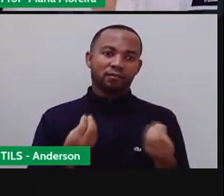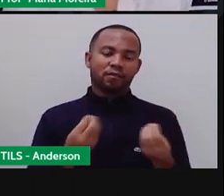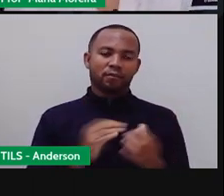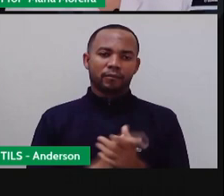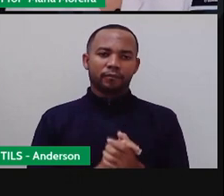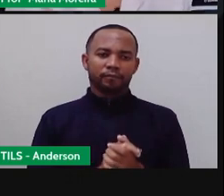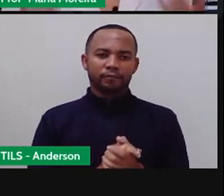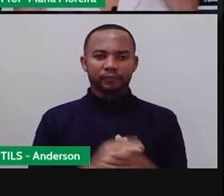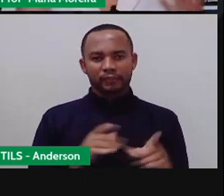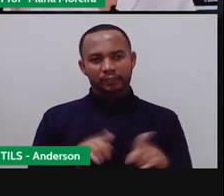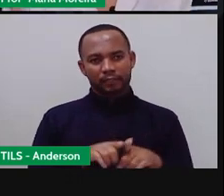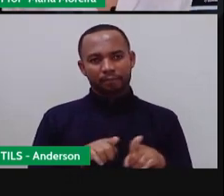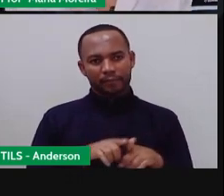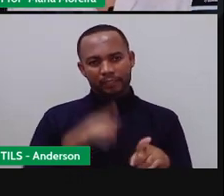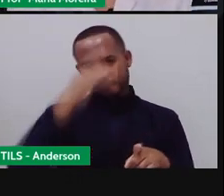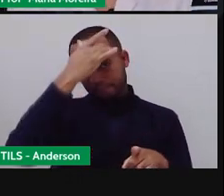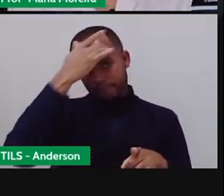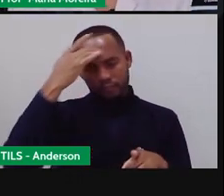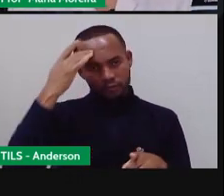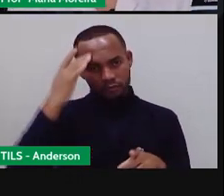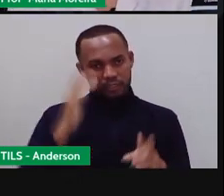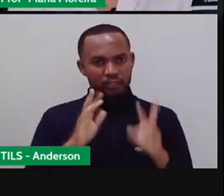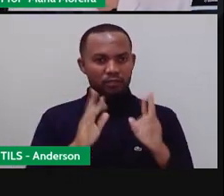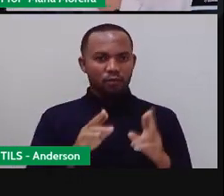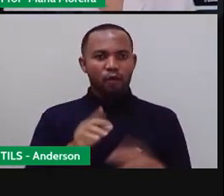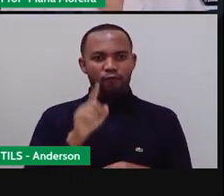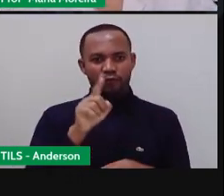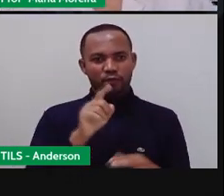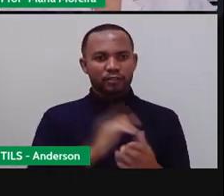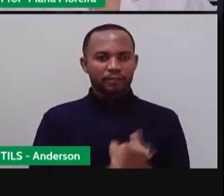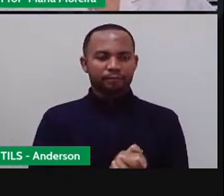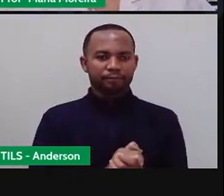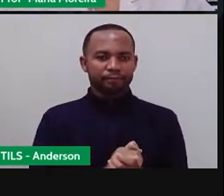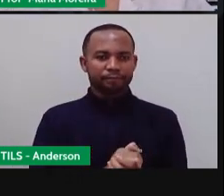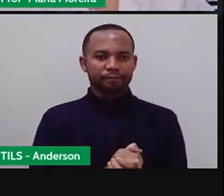Principalmente quando se tratam de pessoinhas como vocês. Certo?